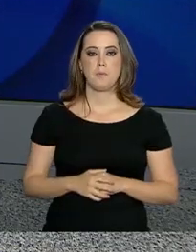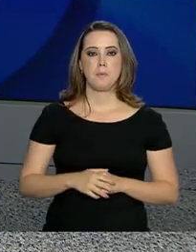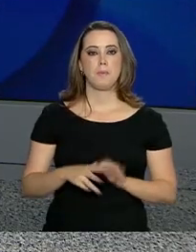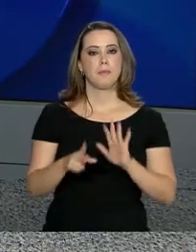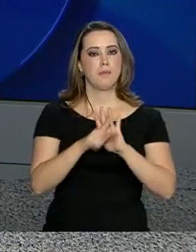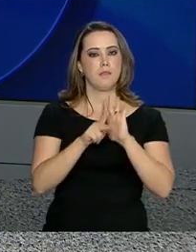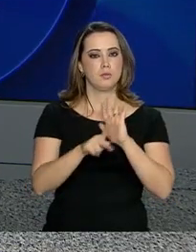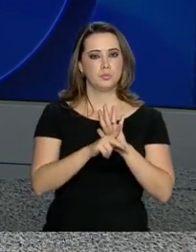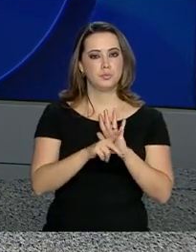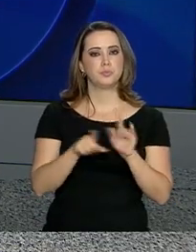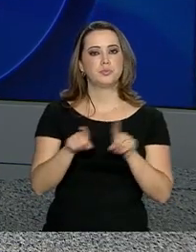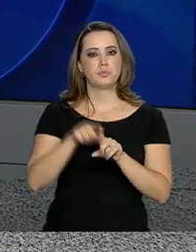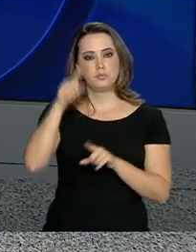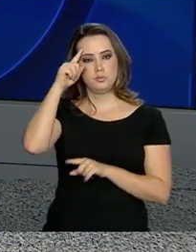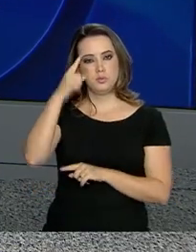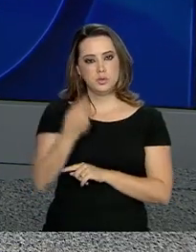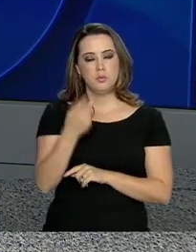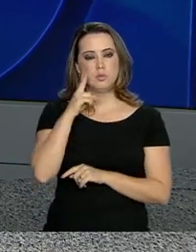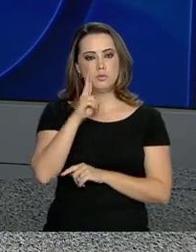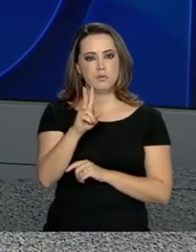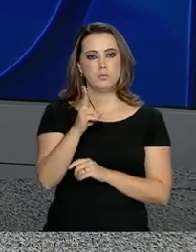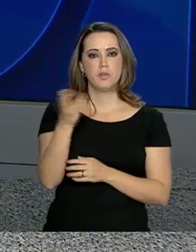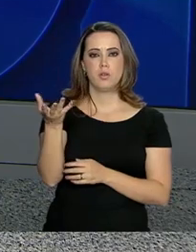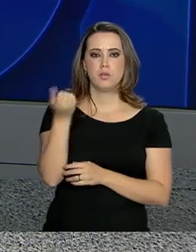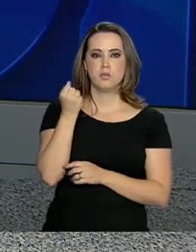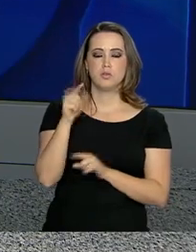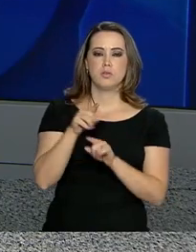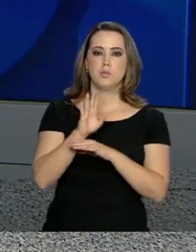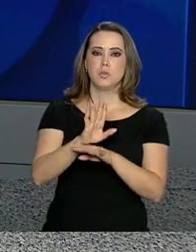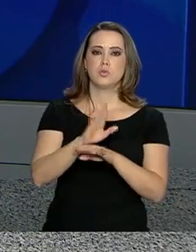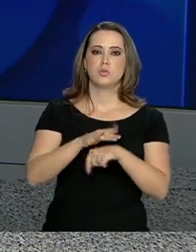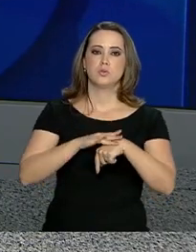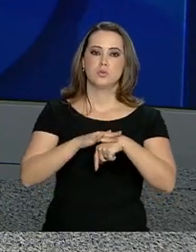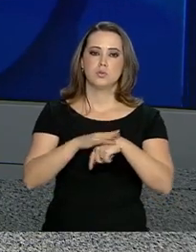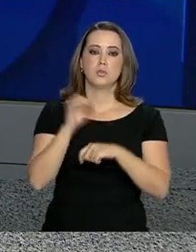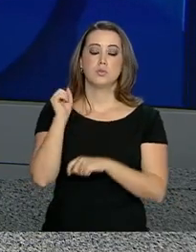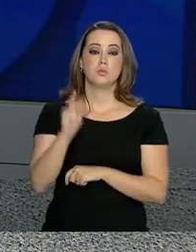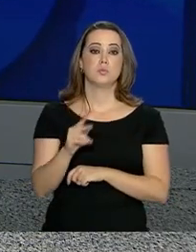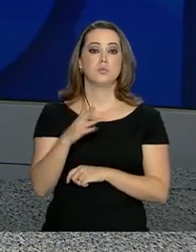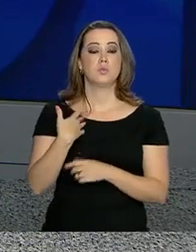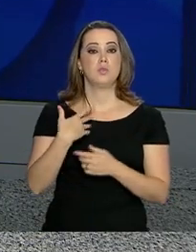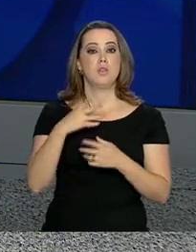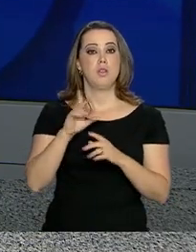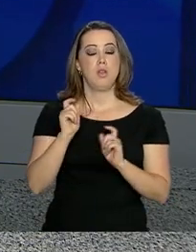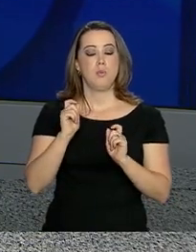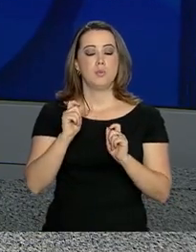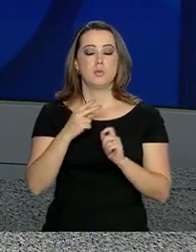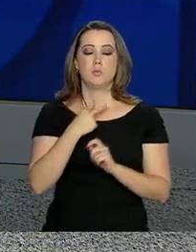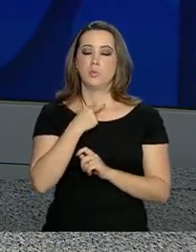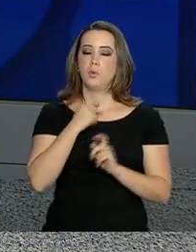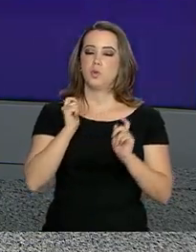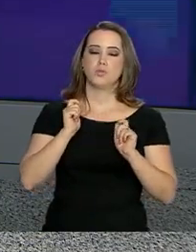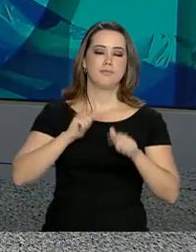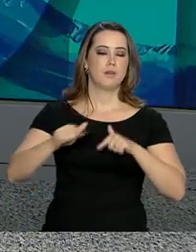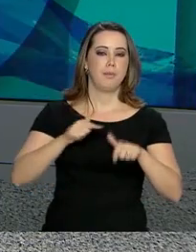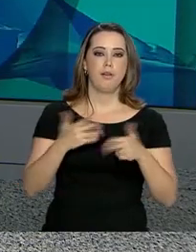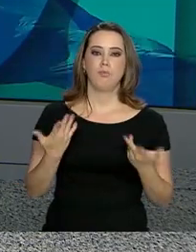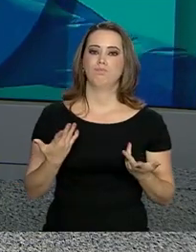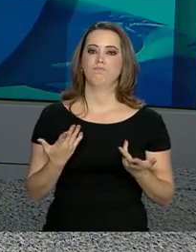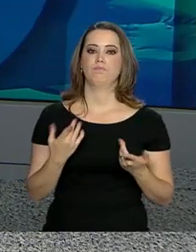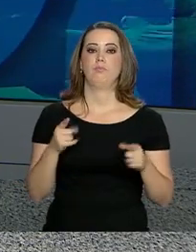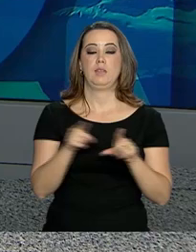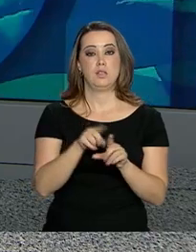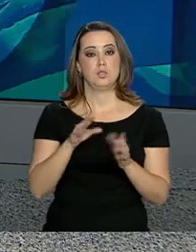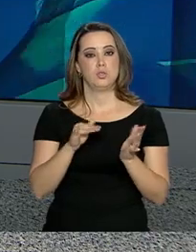provisória determina também a reavaliação de benefícios, como auxílio-doença e aposentadorias por invalidez. De acordo com o secretário